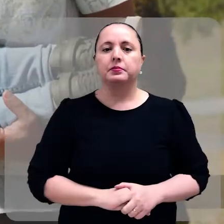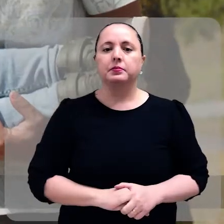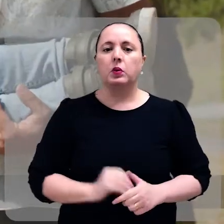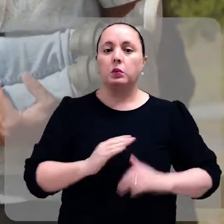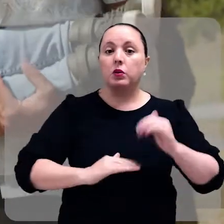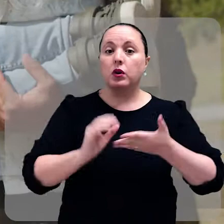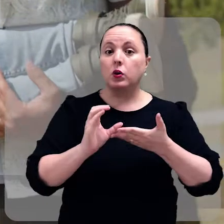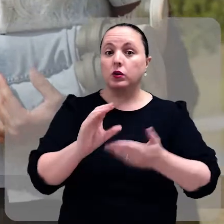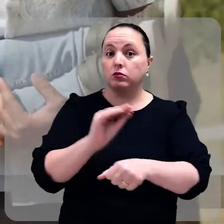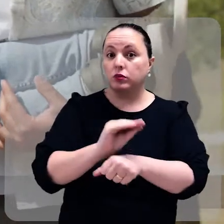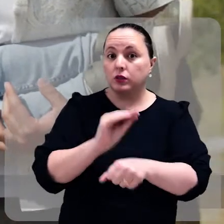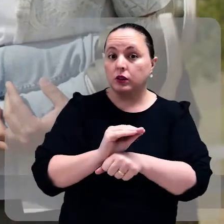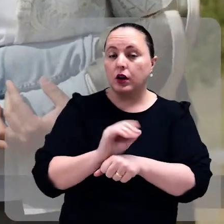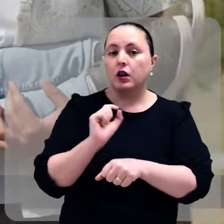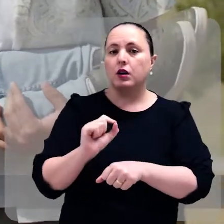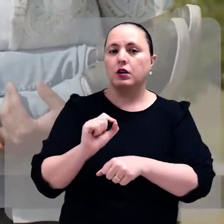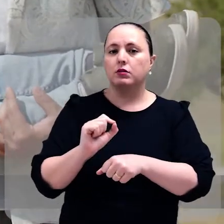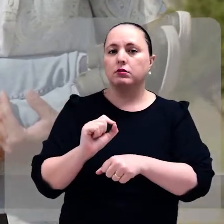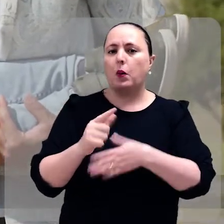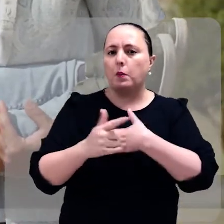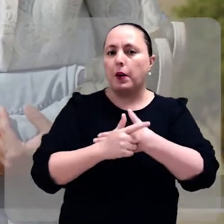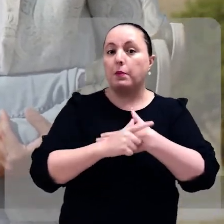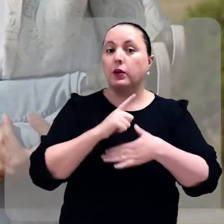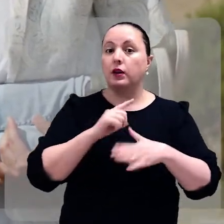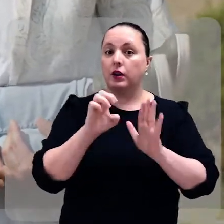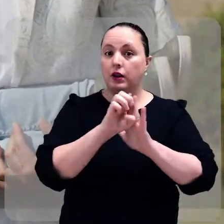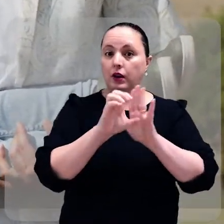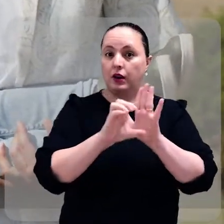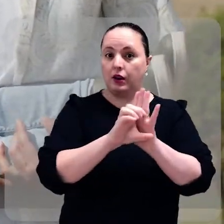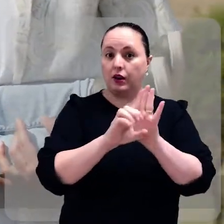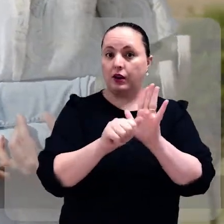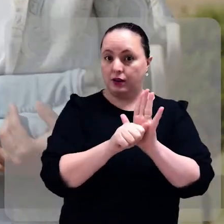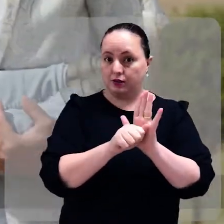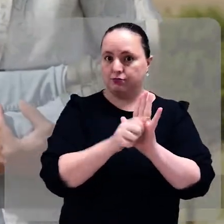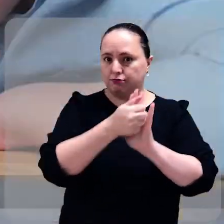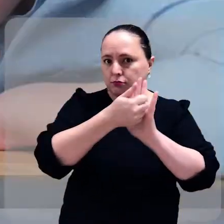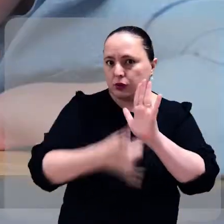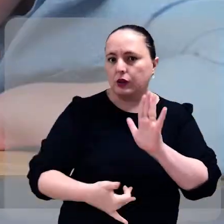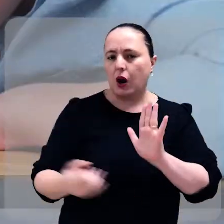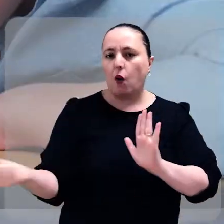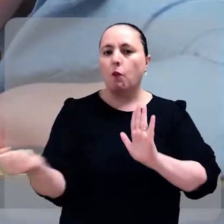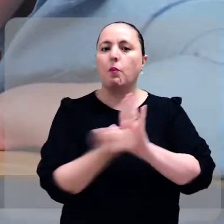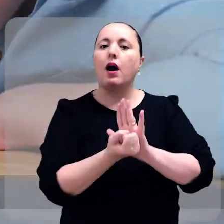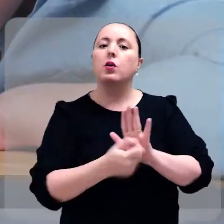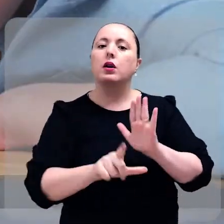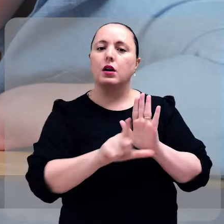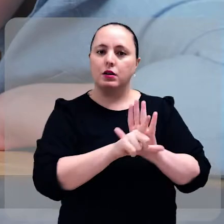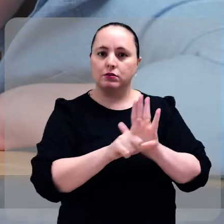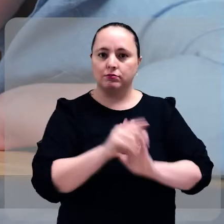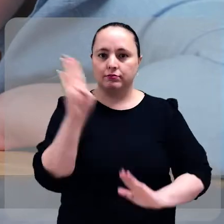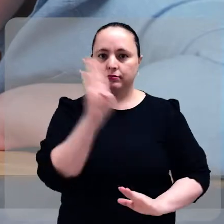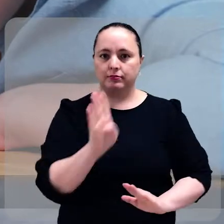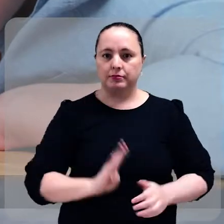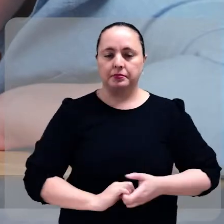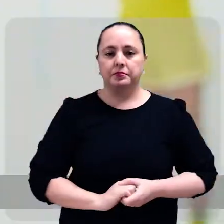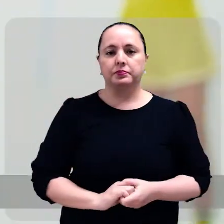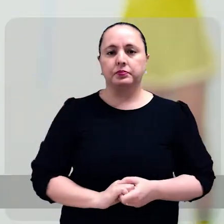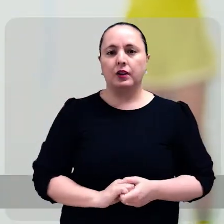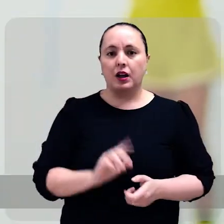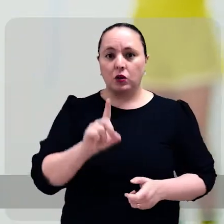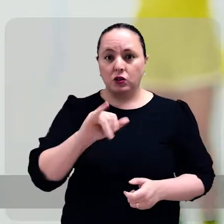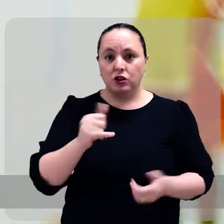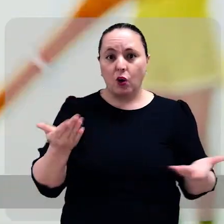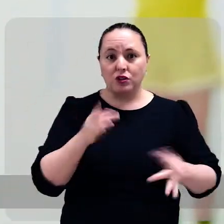O Conselheiro Tutelar é uma atribuição prevista no Estatuto da Criança e do Adolescente, um grande marco na legislação brasileira.